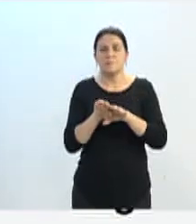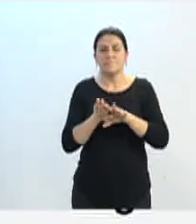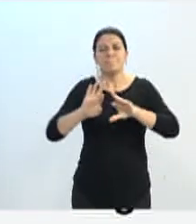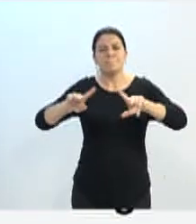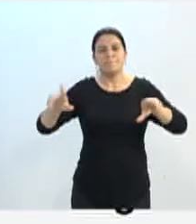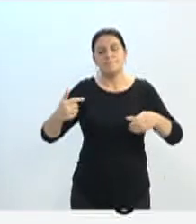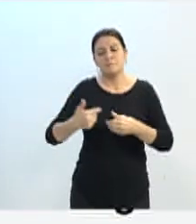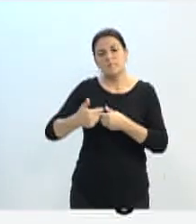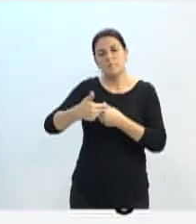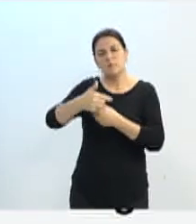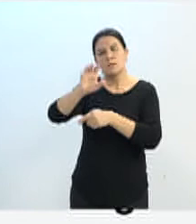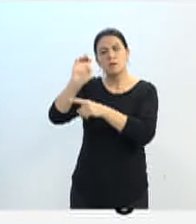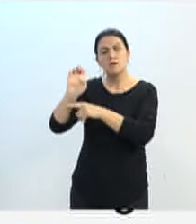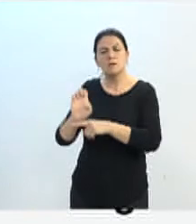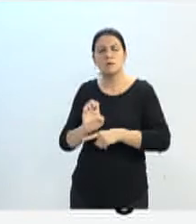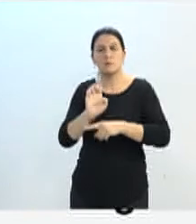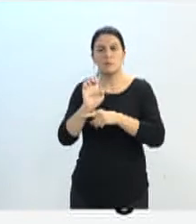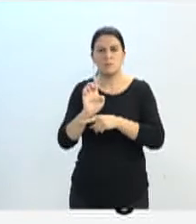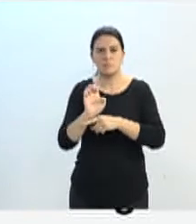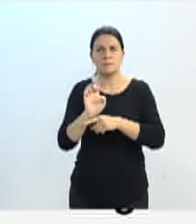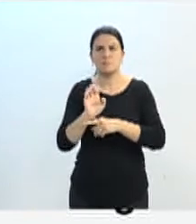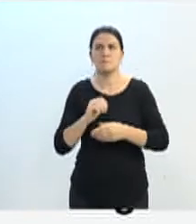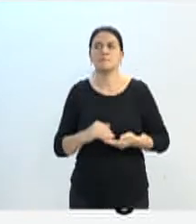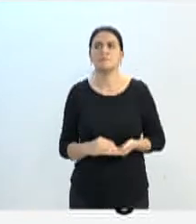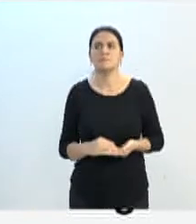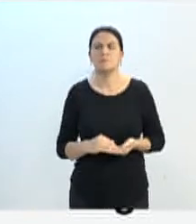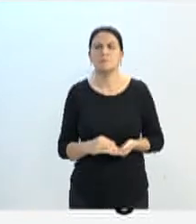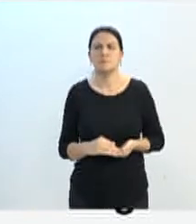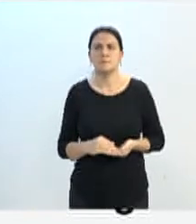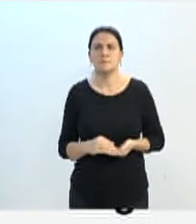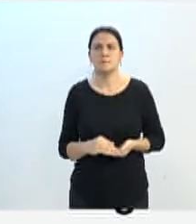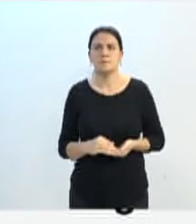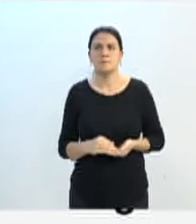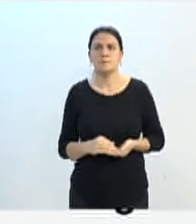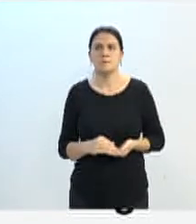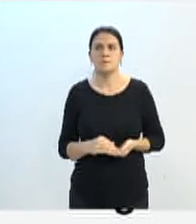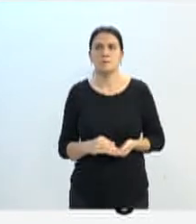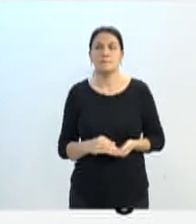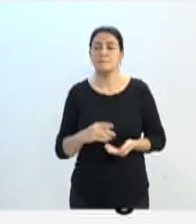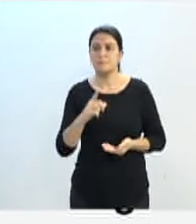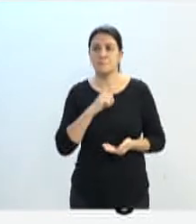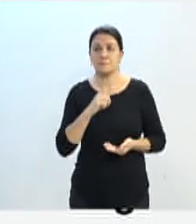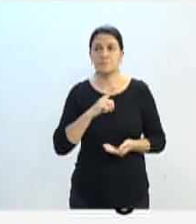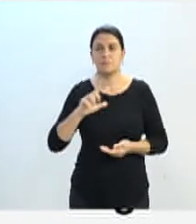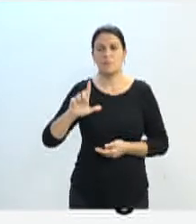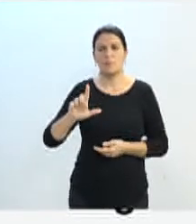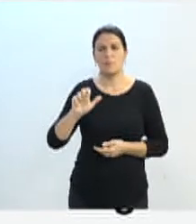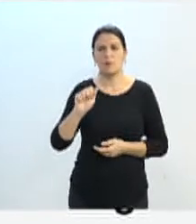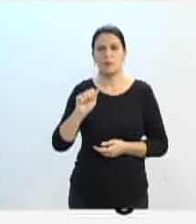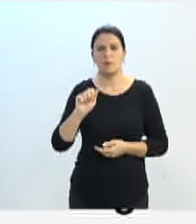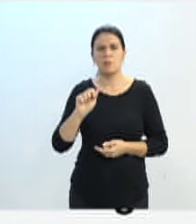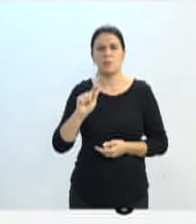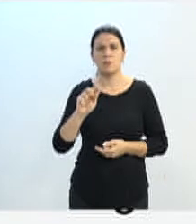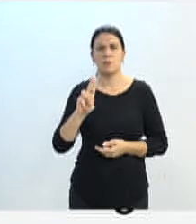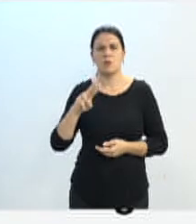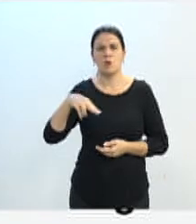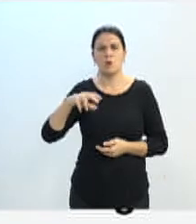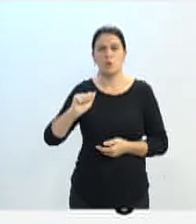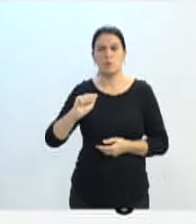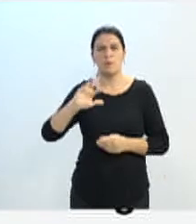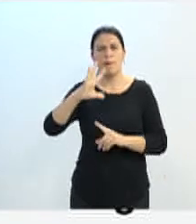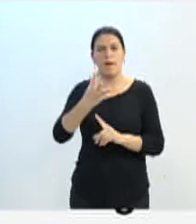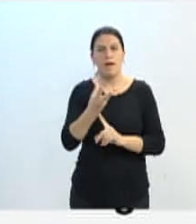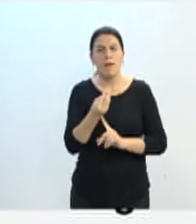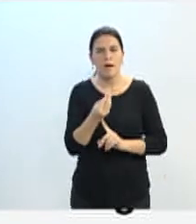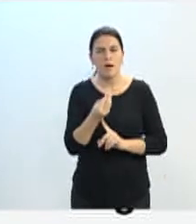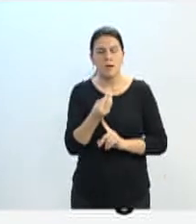regiões do Estado para esses cursos. Então, nós temos ali cursos em Laguna, de Artes também, parceria com a Unesc,